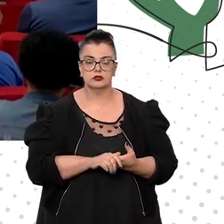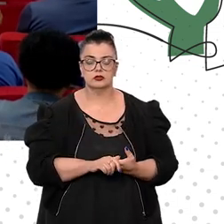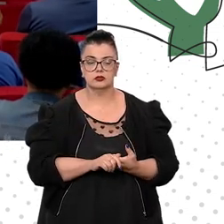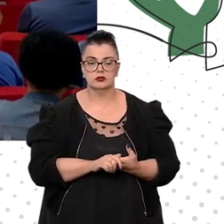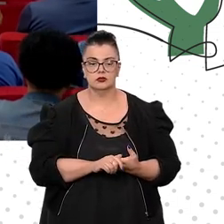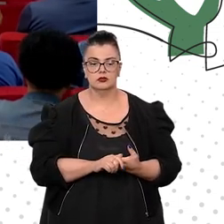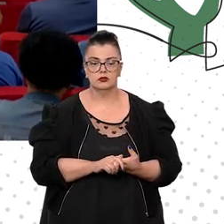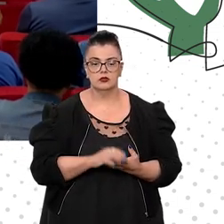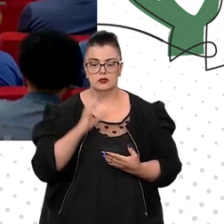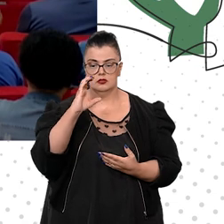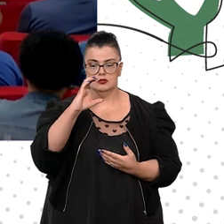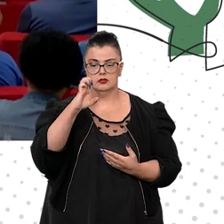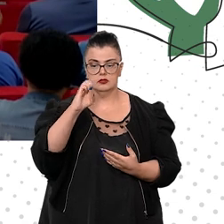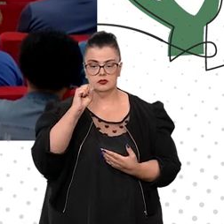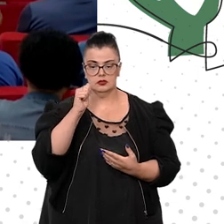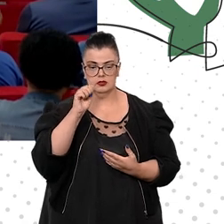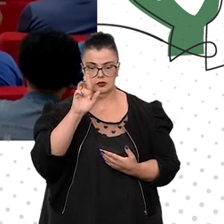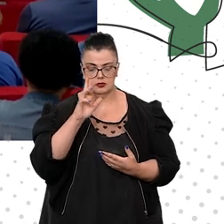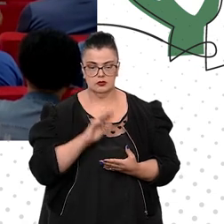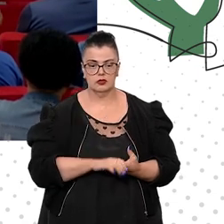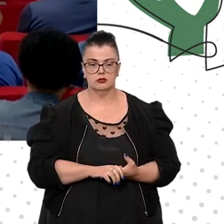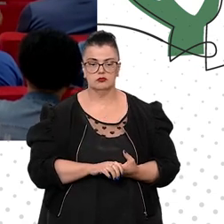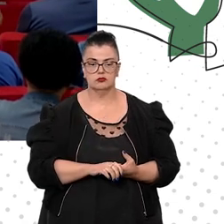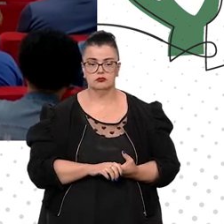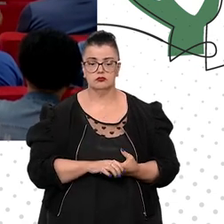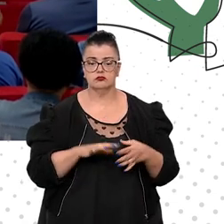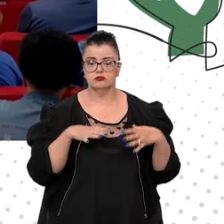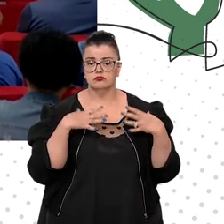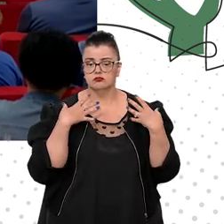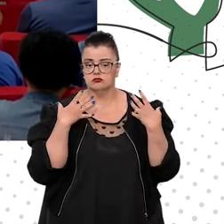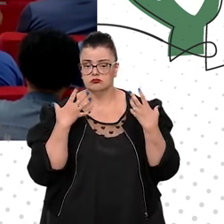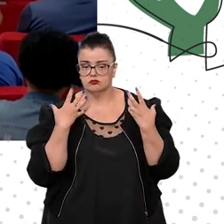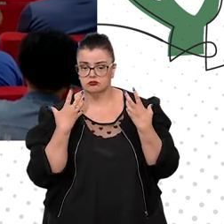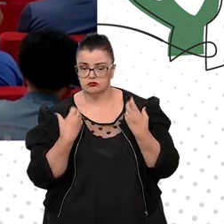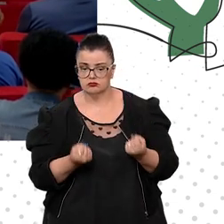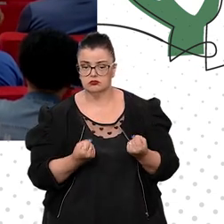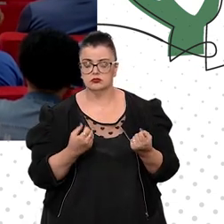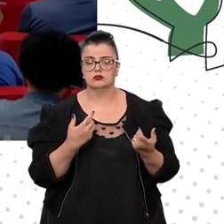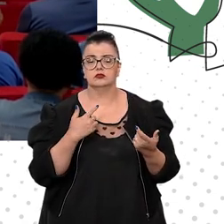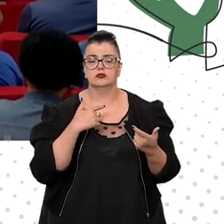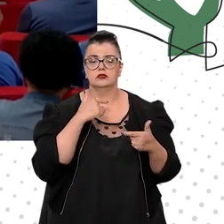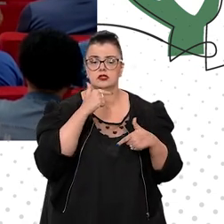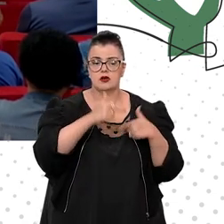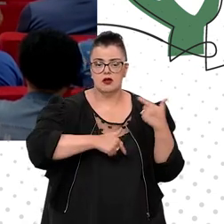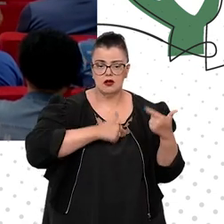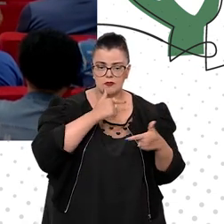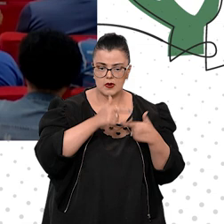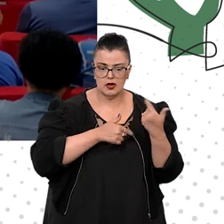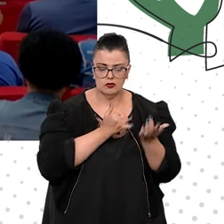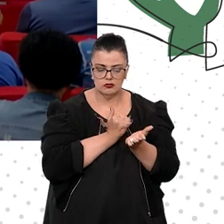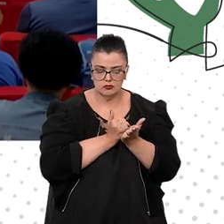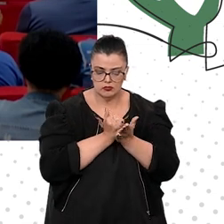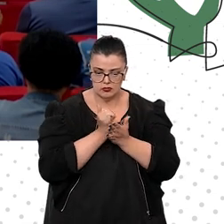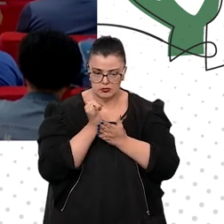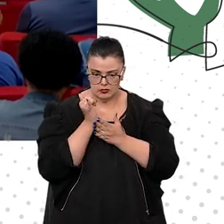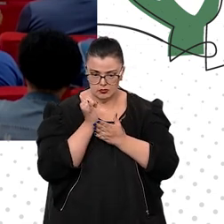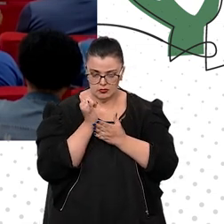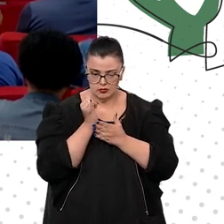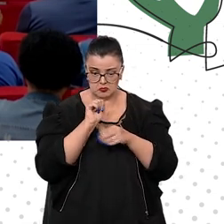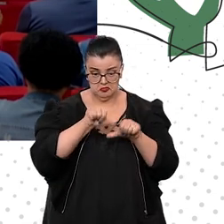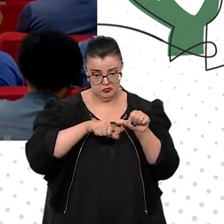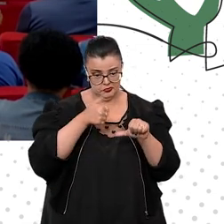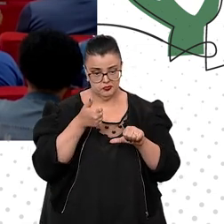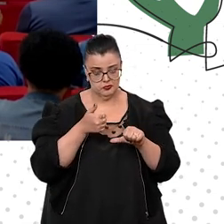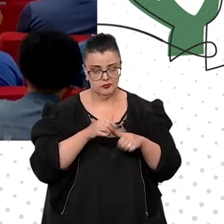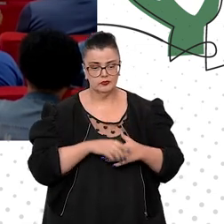que, e aqui o reconhecimento, que este trabalho foi iniciado. e